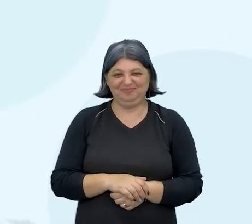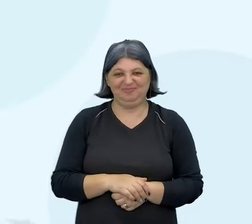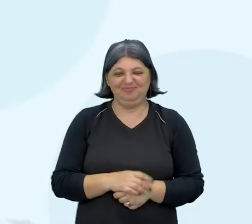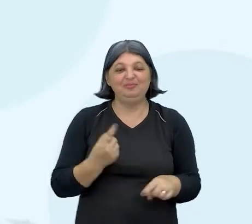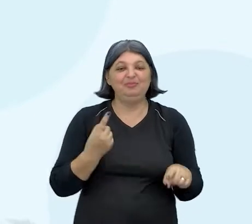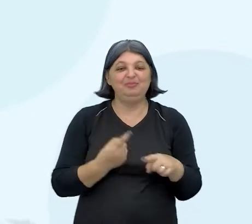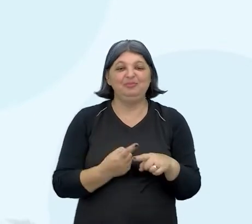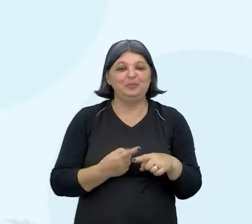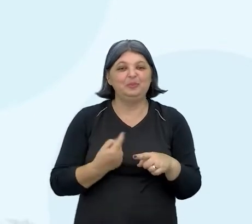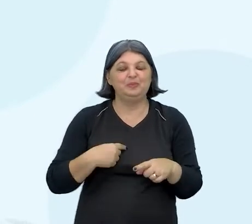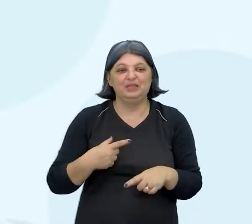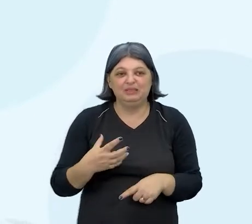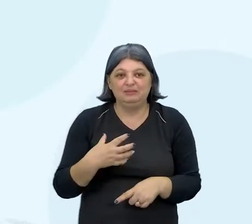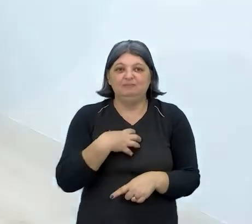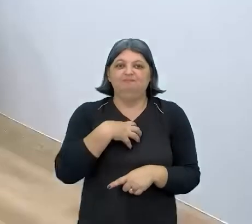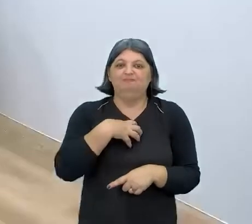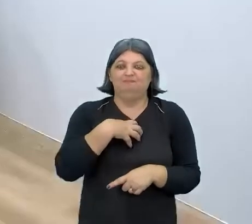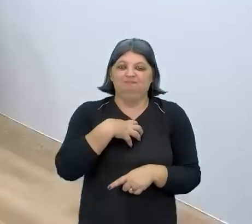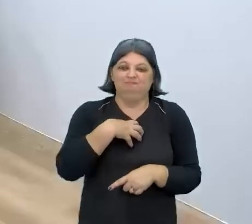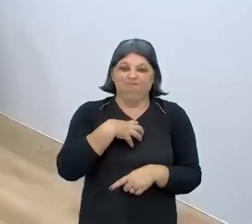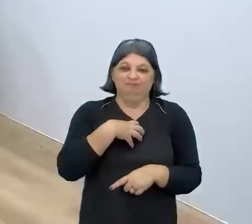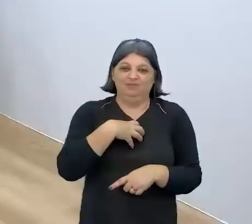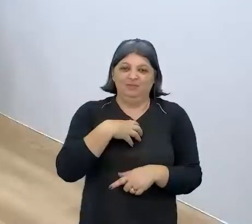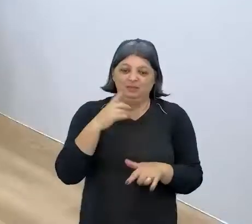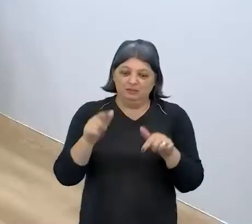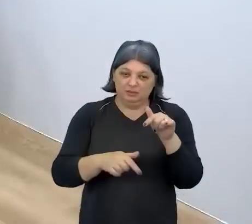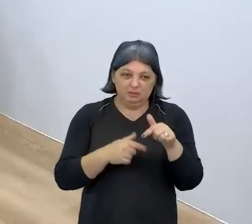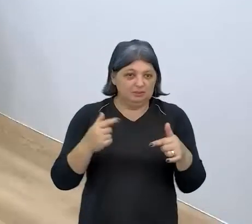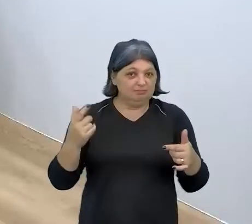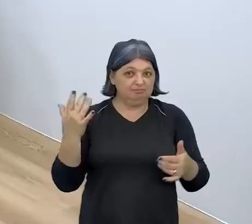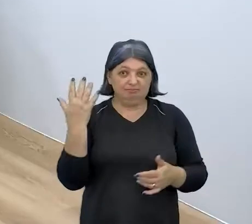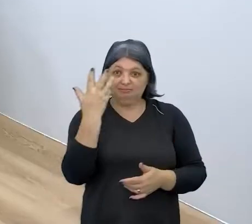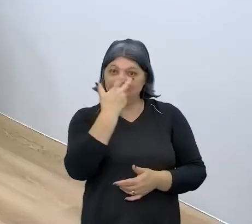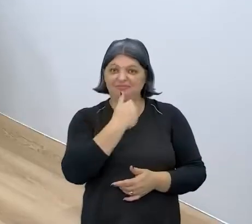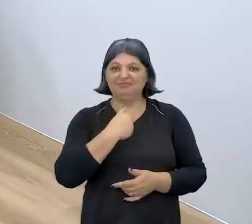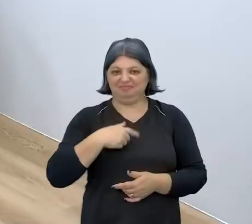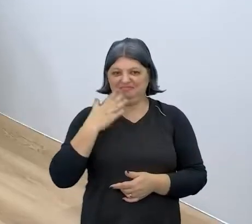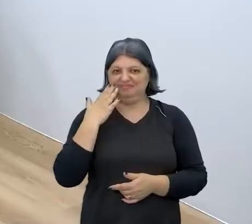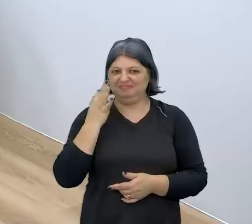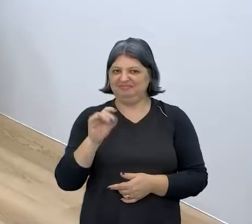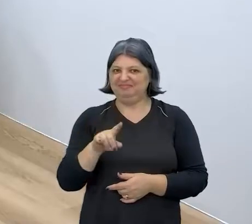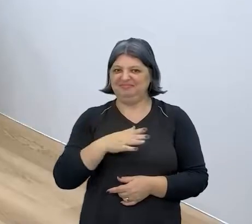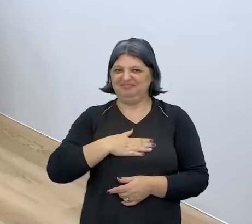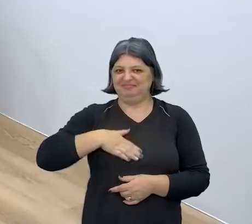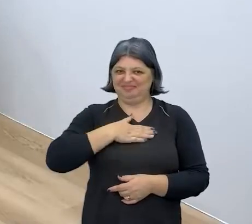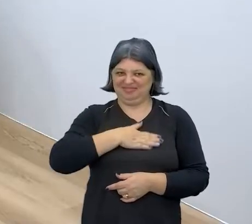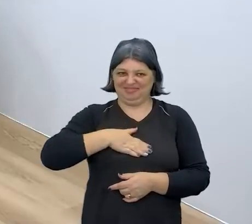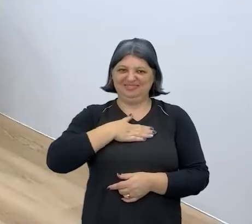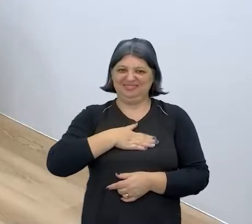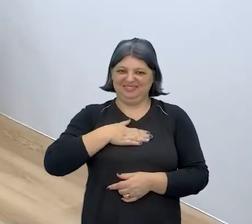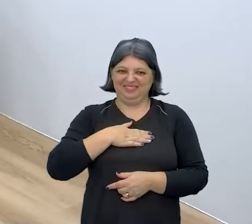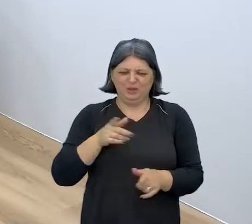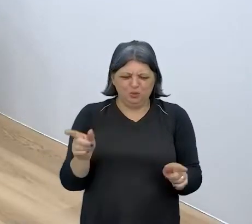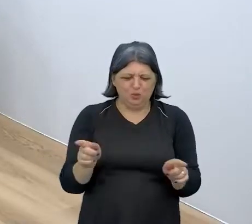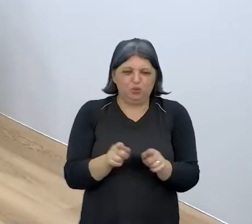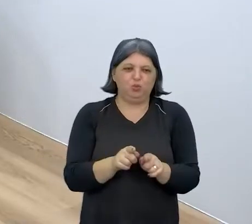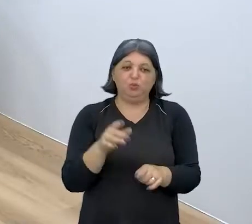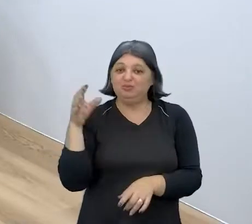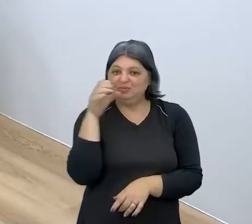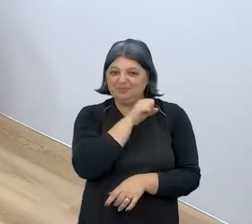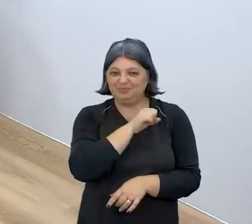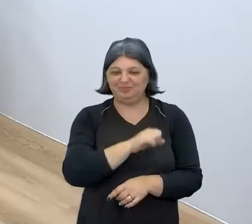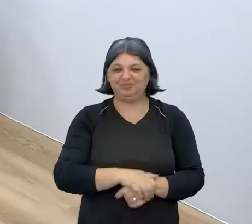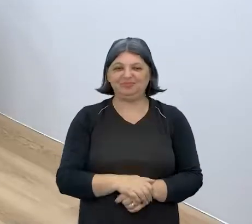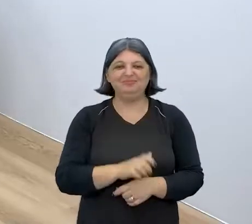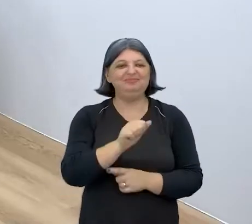né? Porque mexeu muito comigo. Porque é um trabalho lindíssimo. Eu tenho certeza que vocês vão gostar bastante também. Super curto, super rápido.